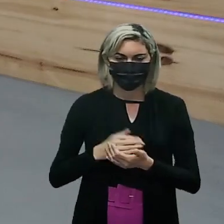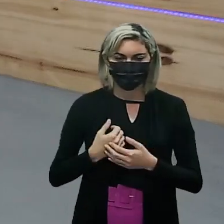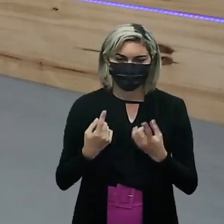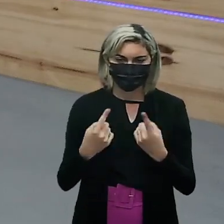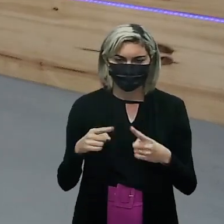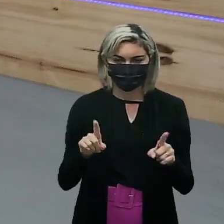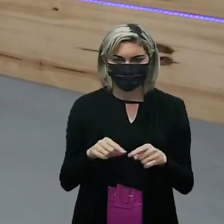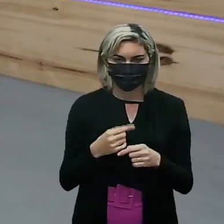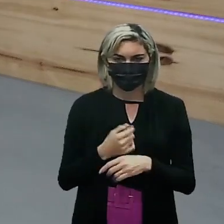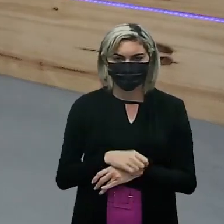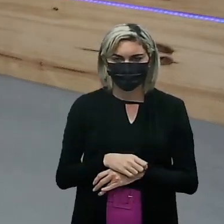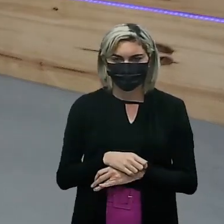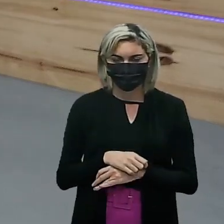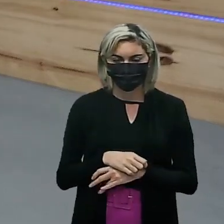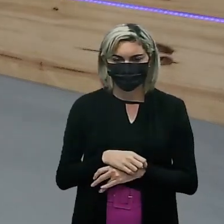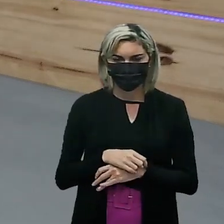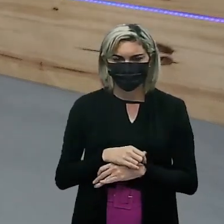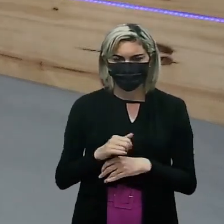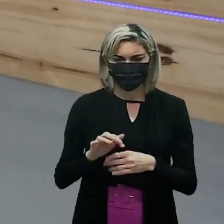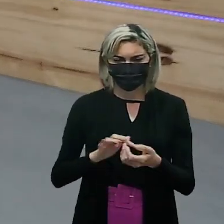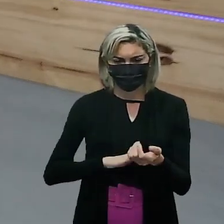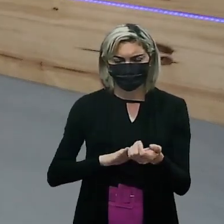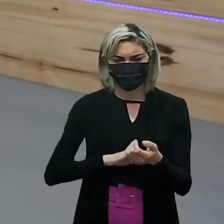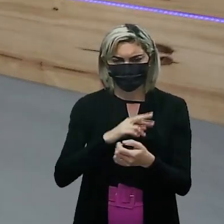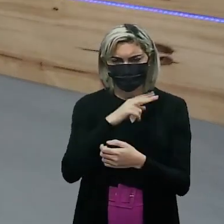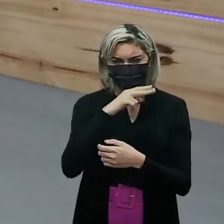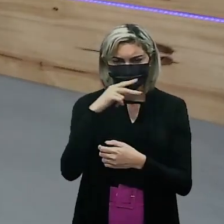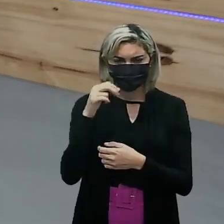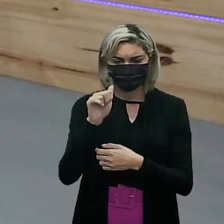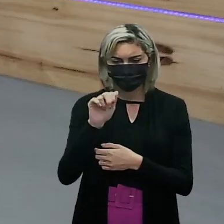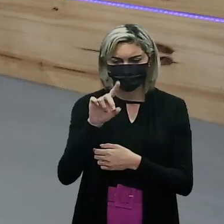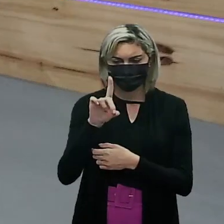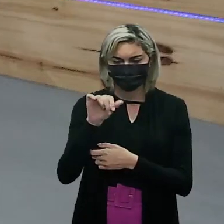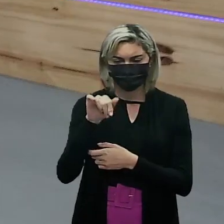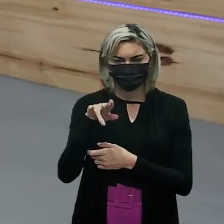Que irritante o cheiro desse aldeído